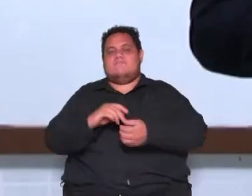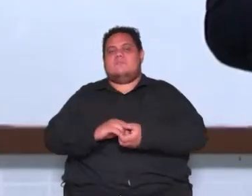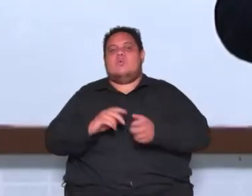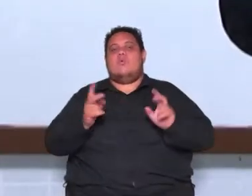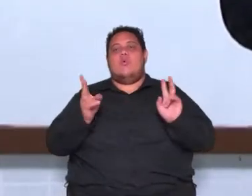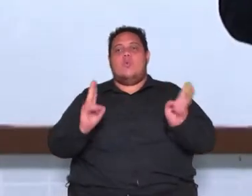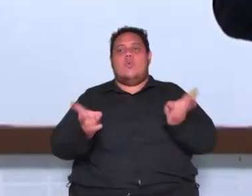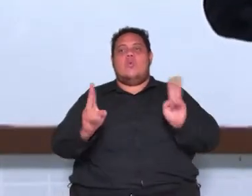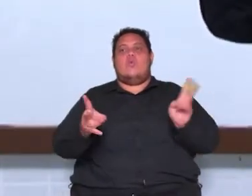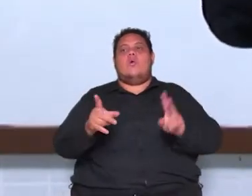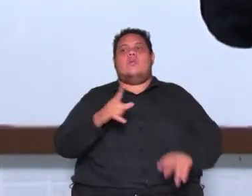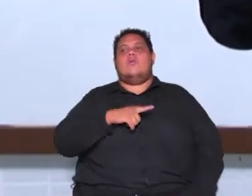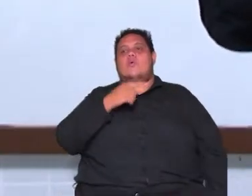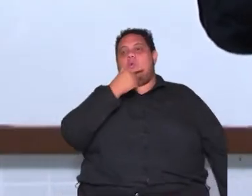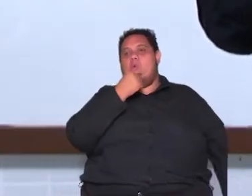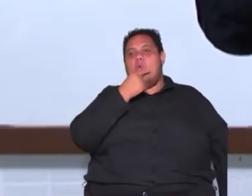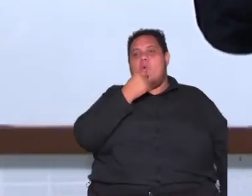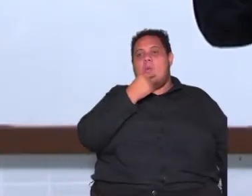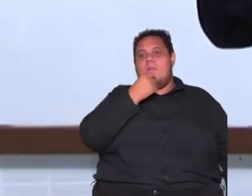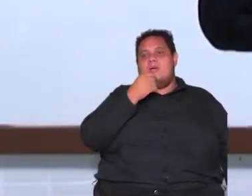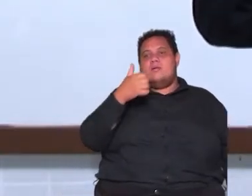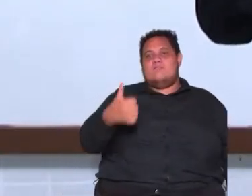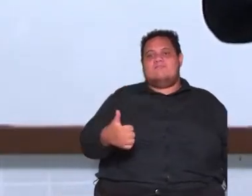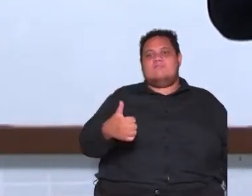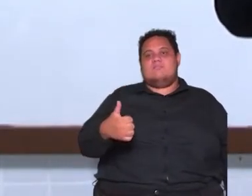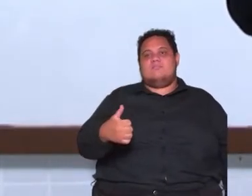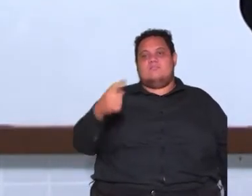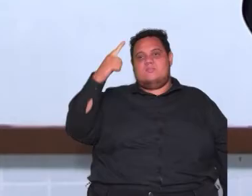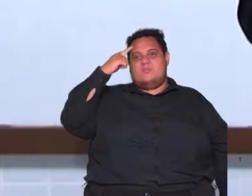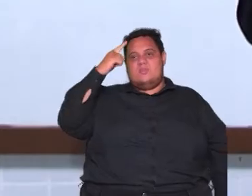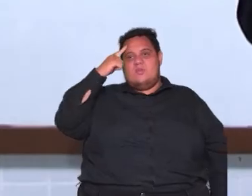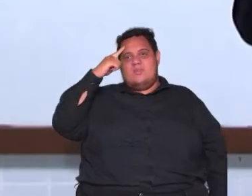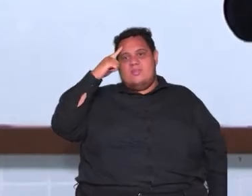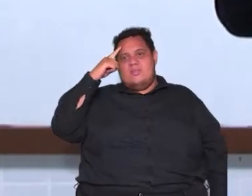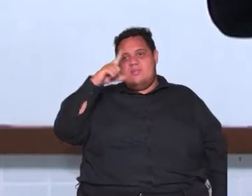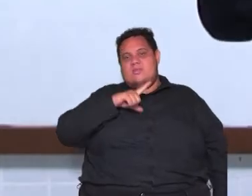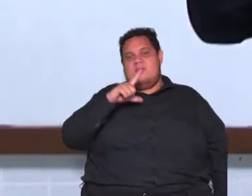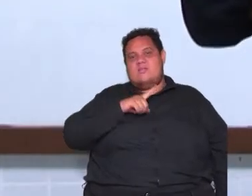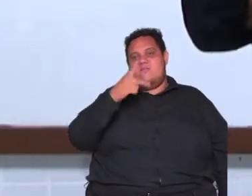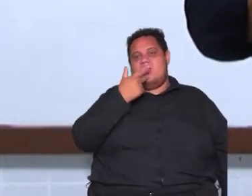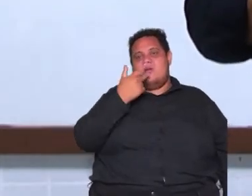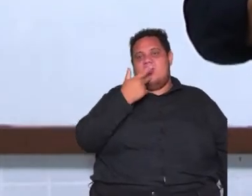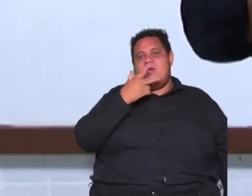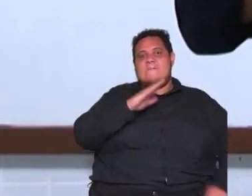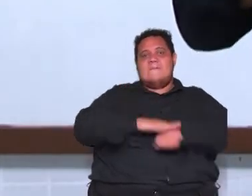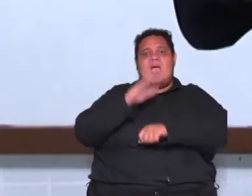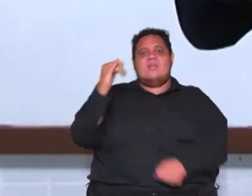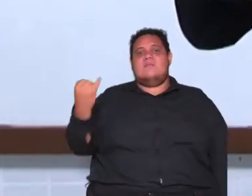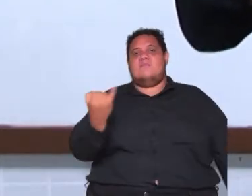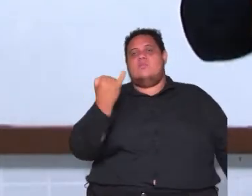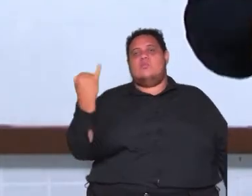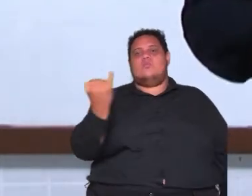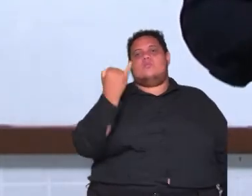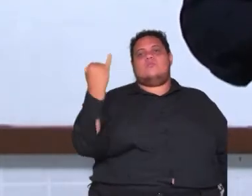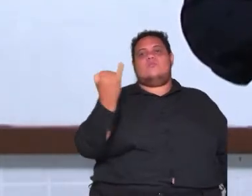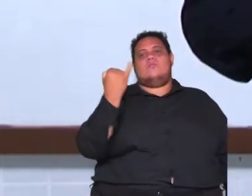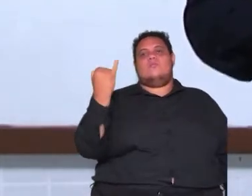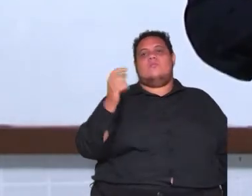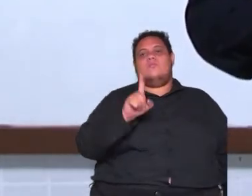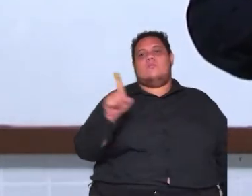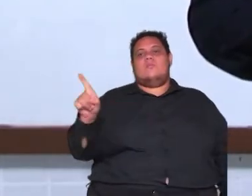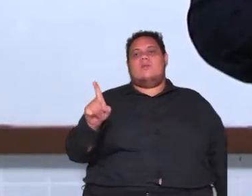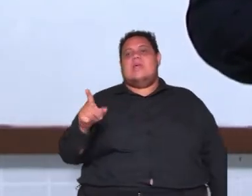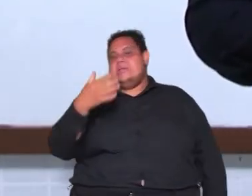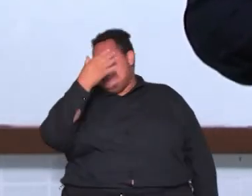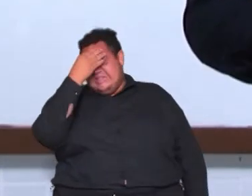John Locke beleza então o que eu tinha para falar de John Locke os pontos mais importantes eram esses